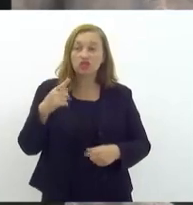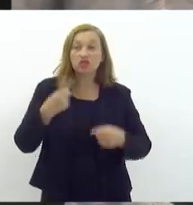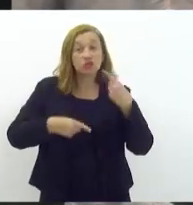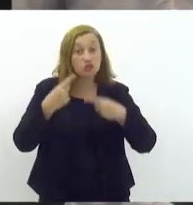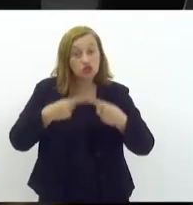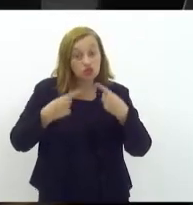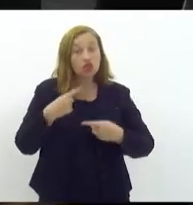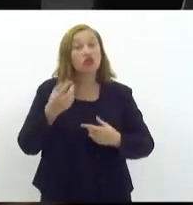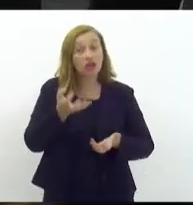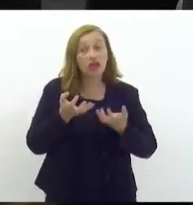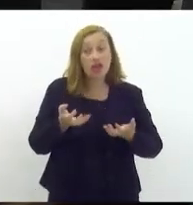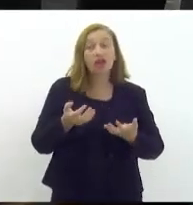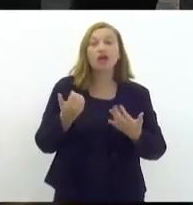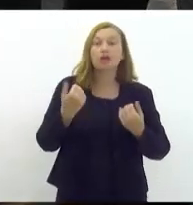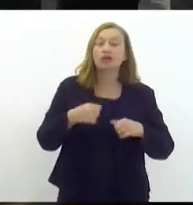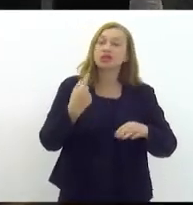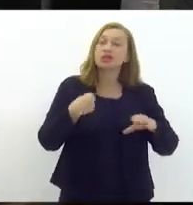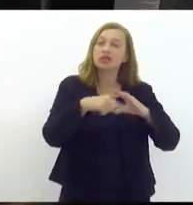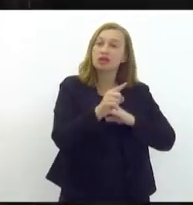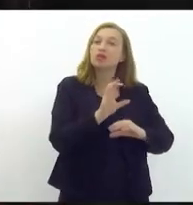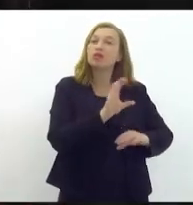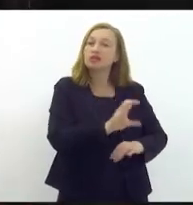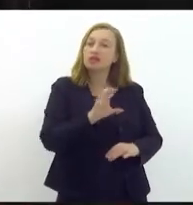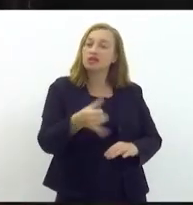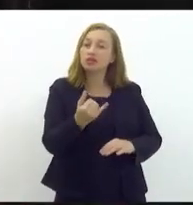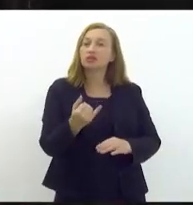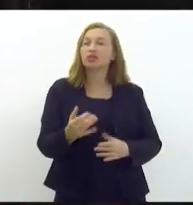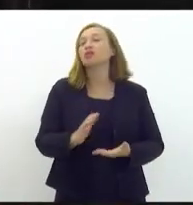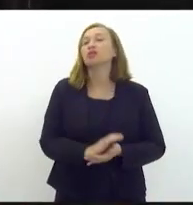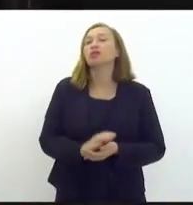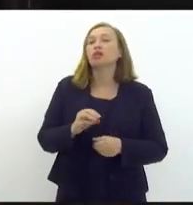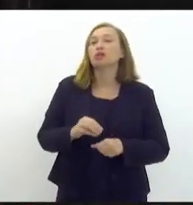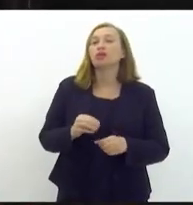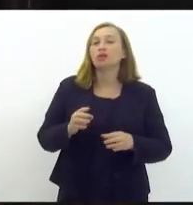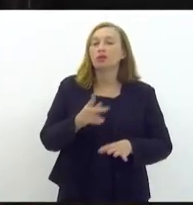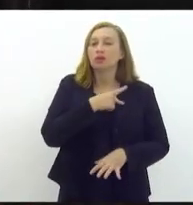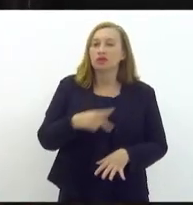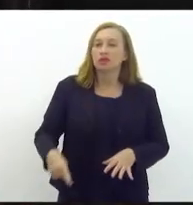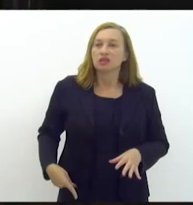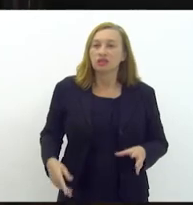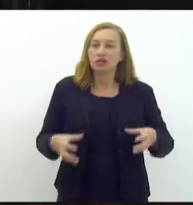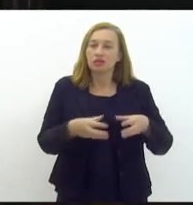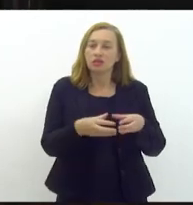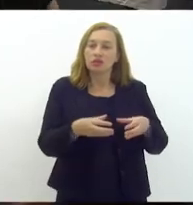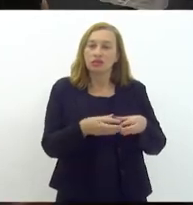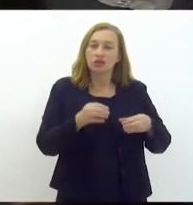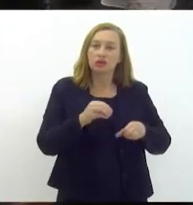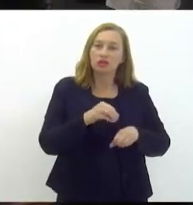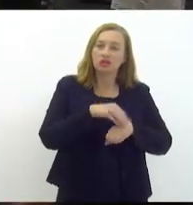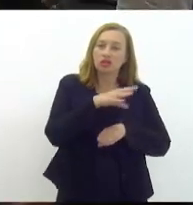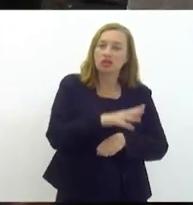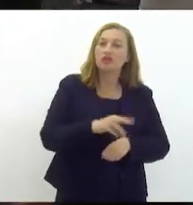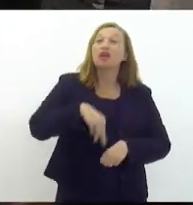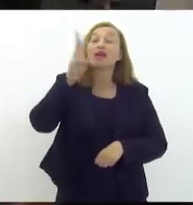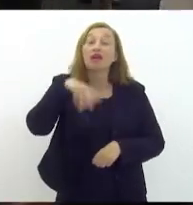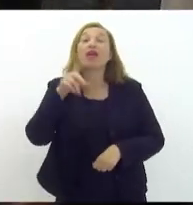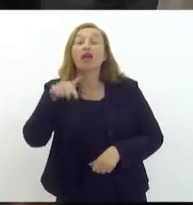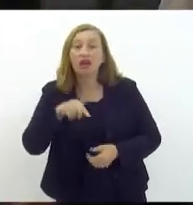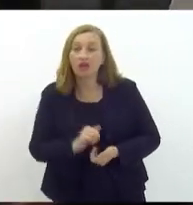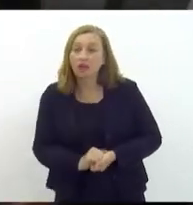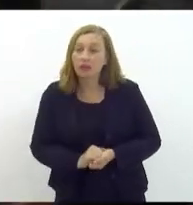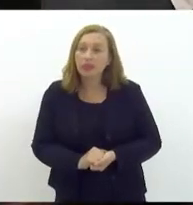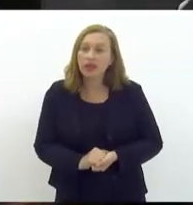O parlamento realmente precisa decidir. O presidente da comissão de indicação legislativa, quem é? O presidente da comissão...